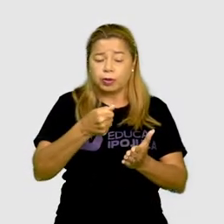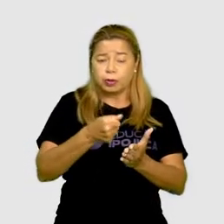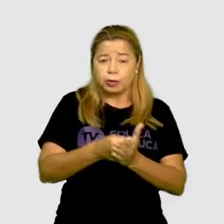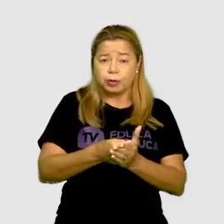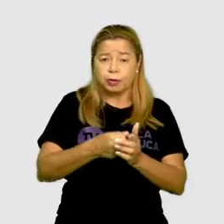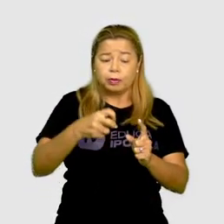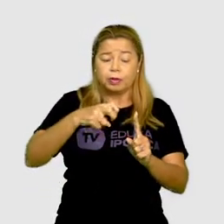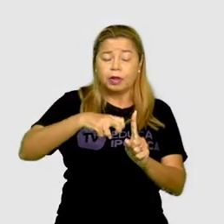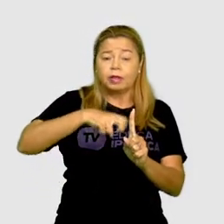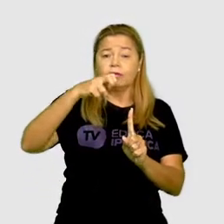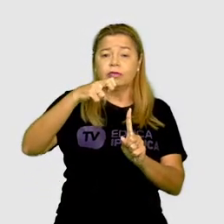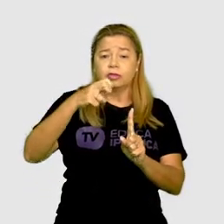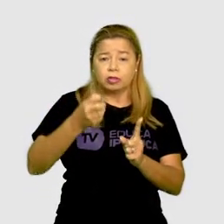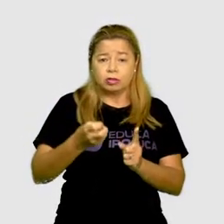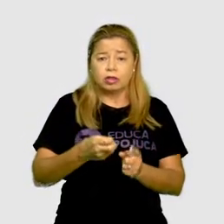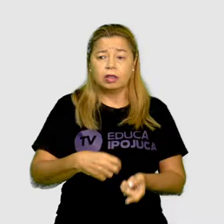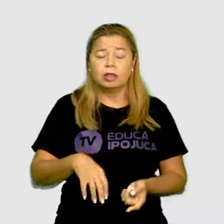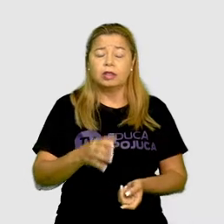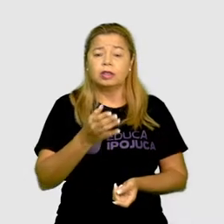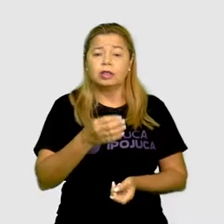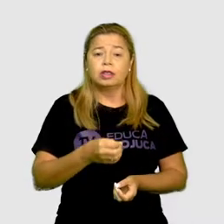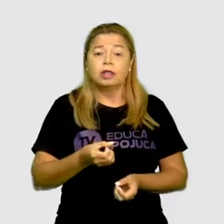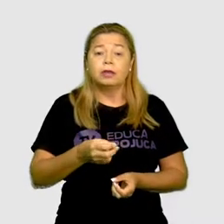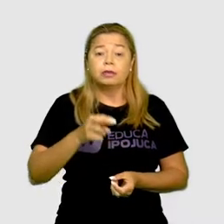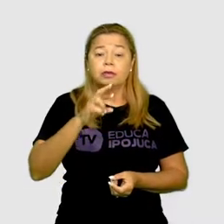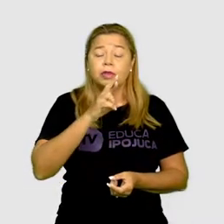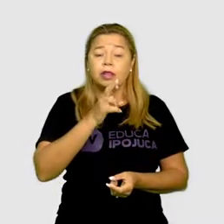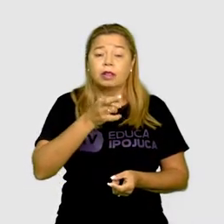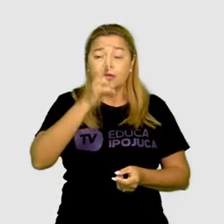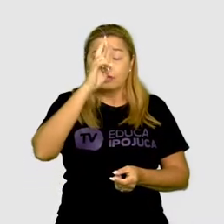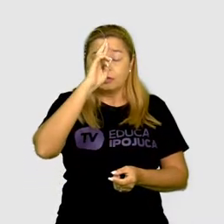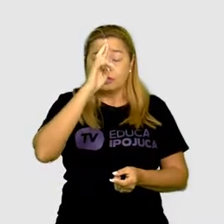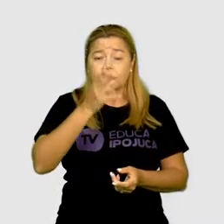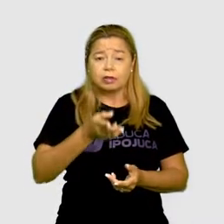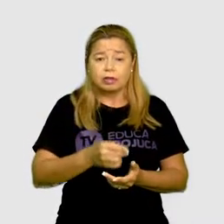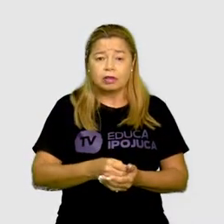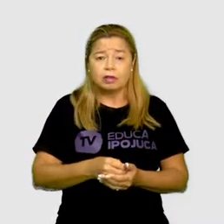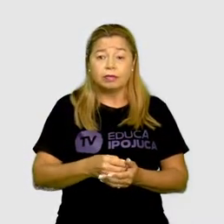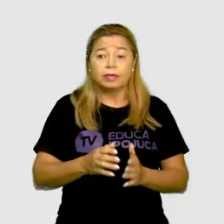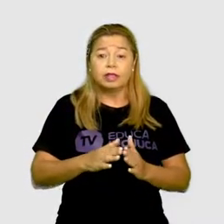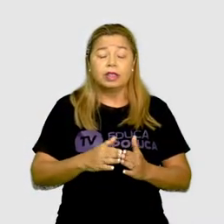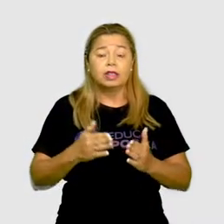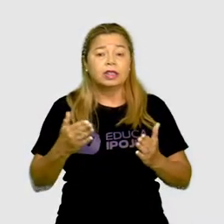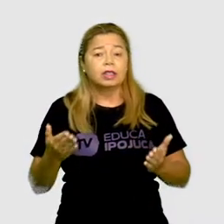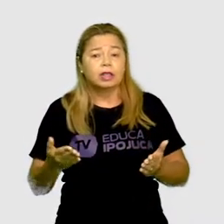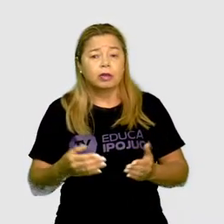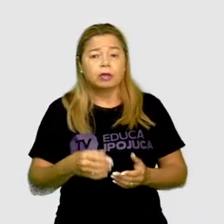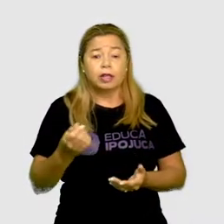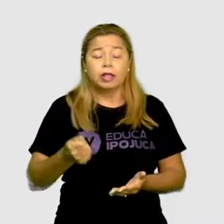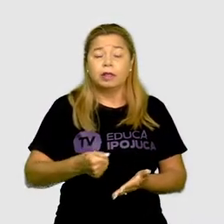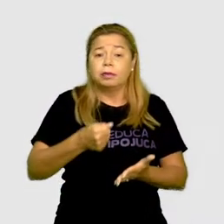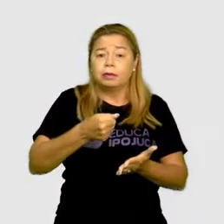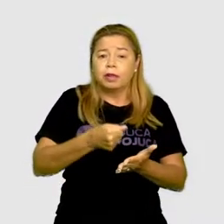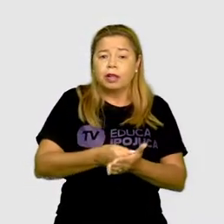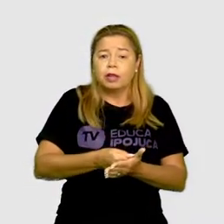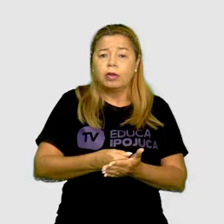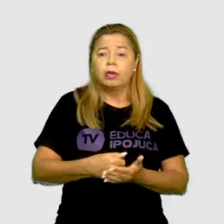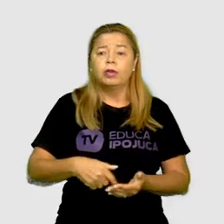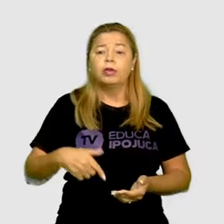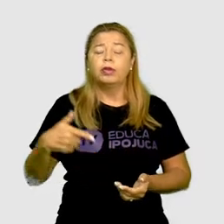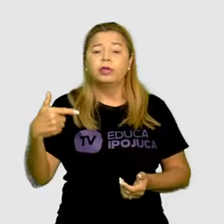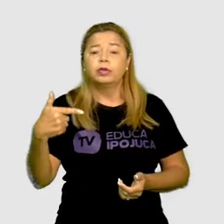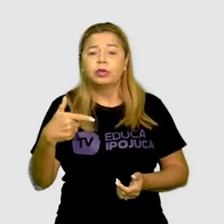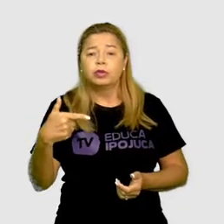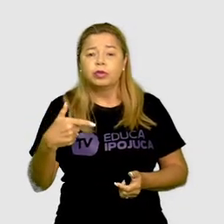Com o dinheiro que tinha, comprou a maior embalagem que continha 2 palavras do